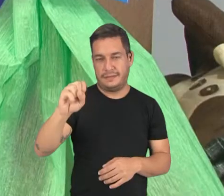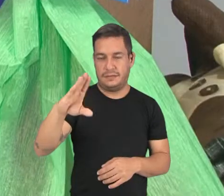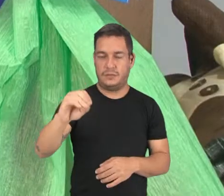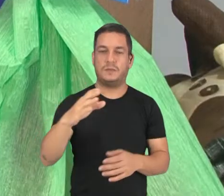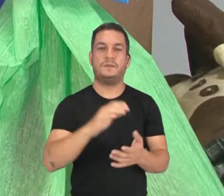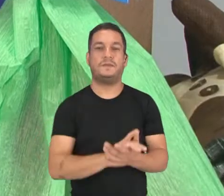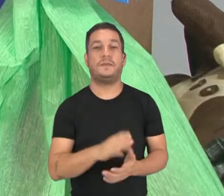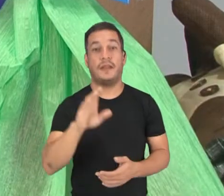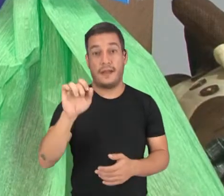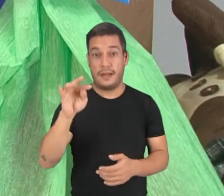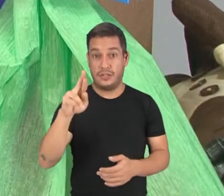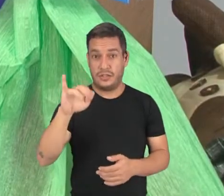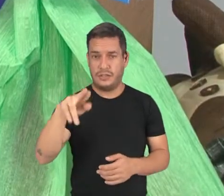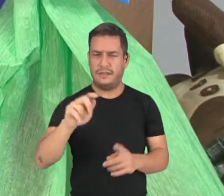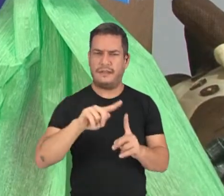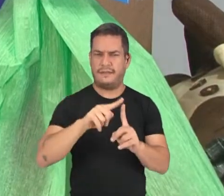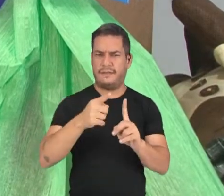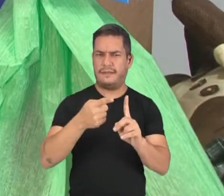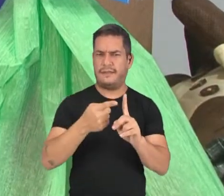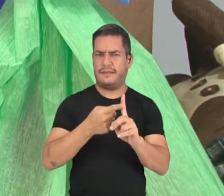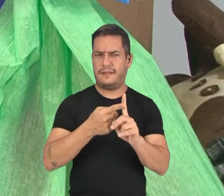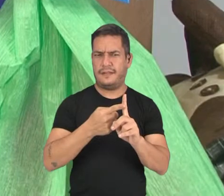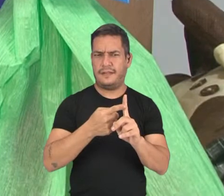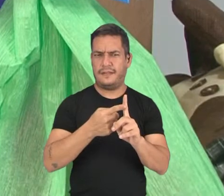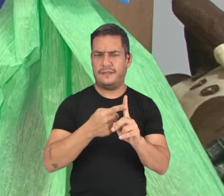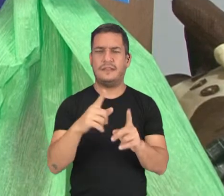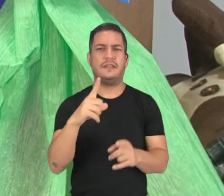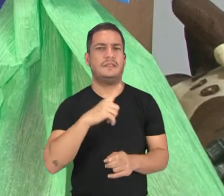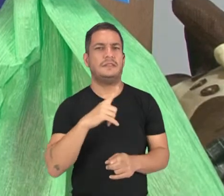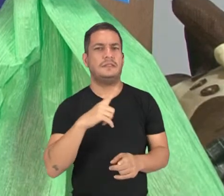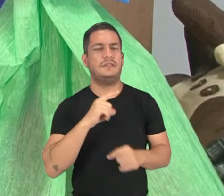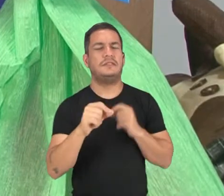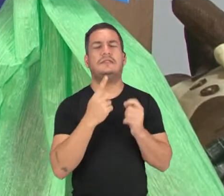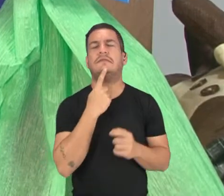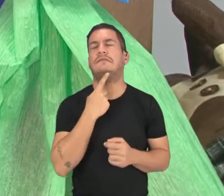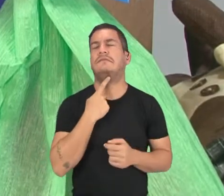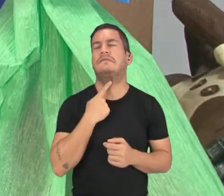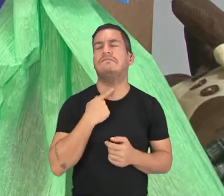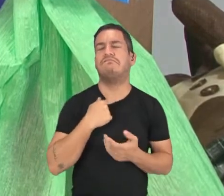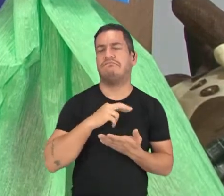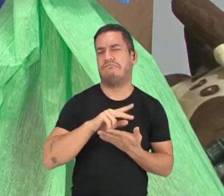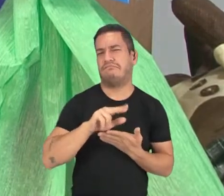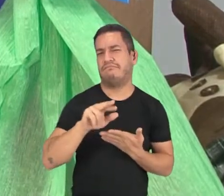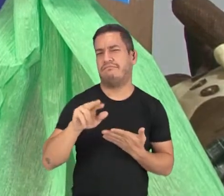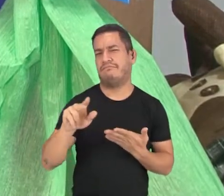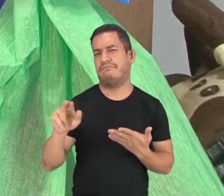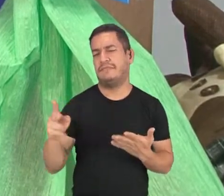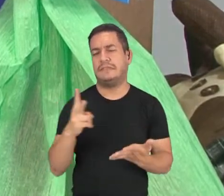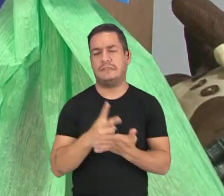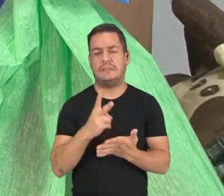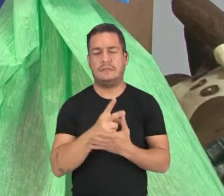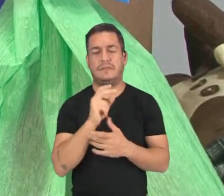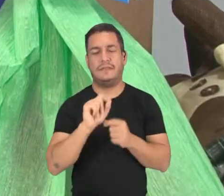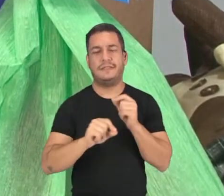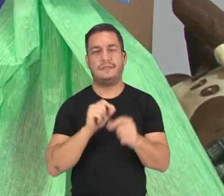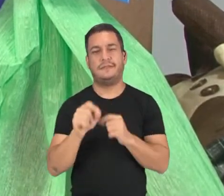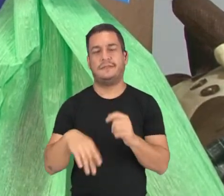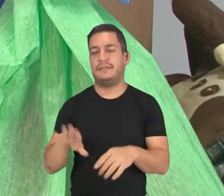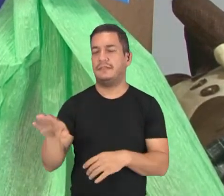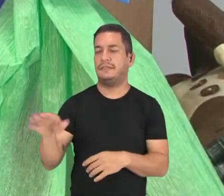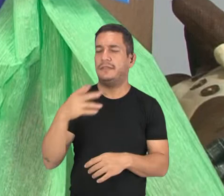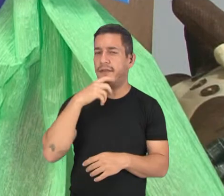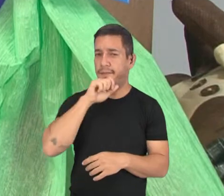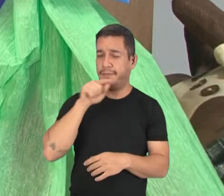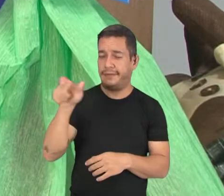Catirina grávida e tinha muitos desejos. Ela sempre fazia pai Francisco trazer